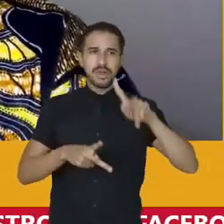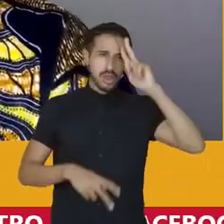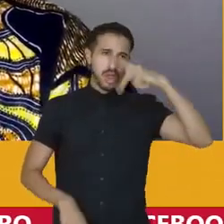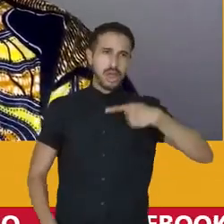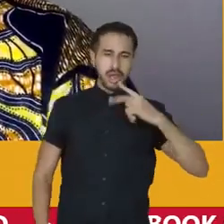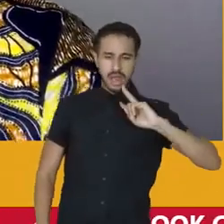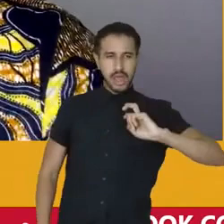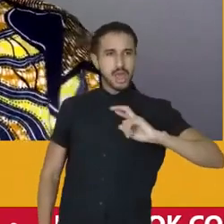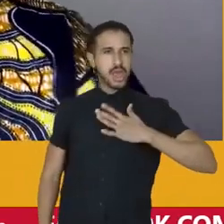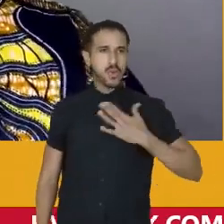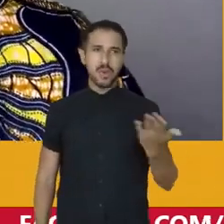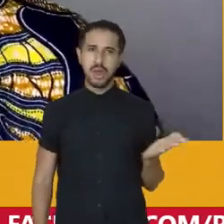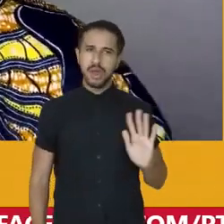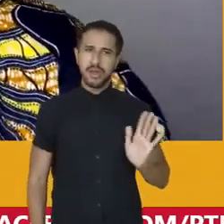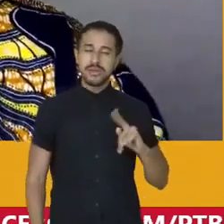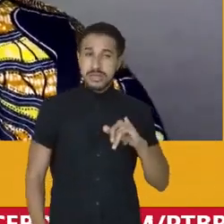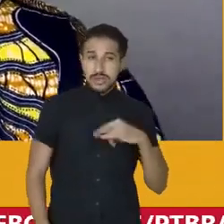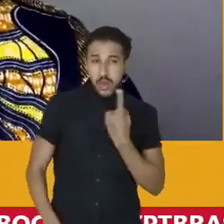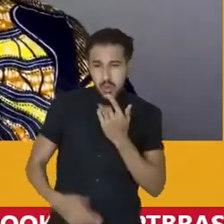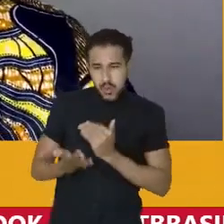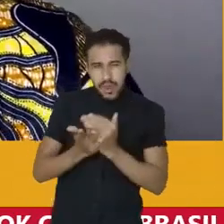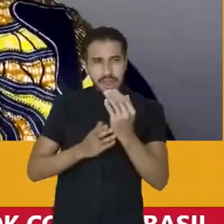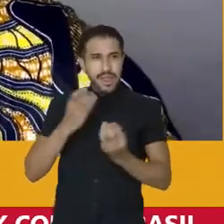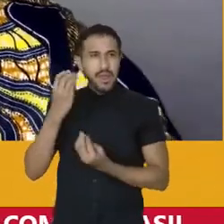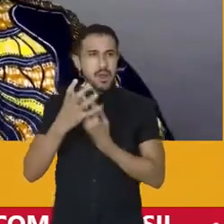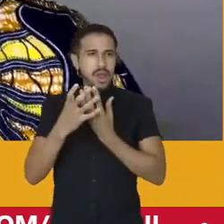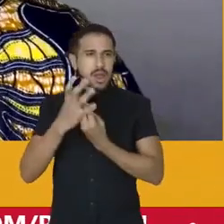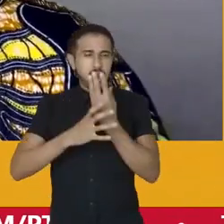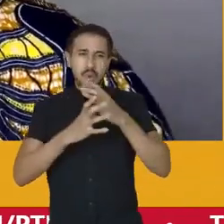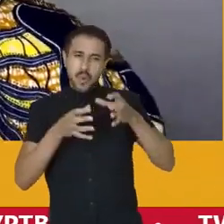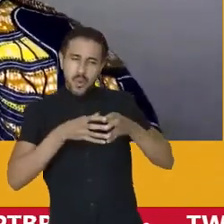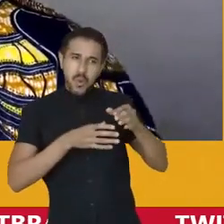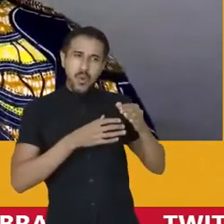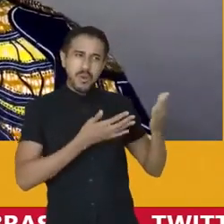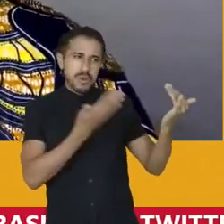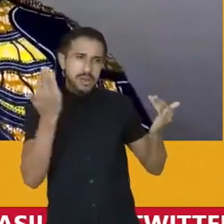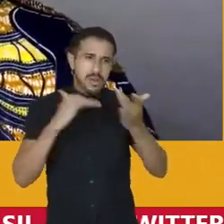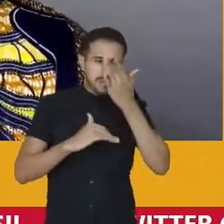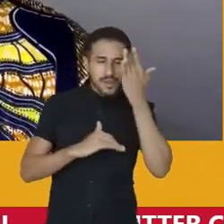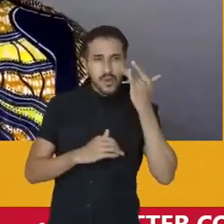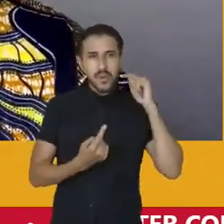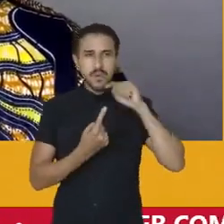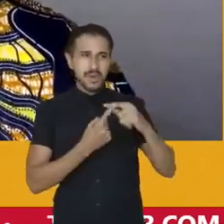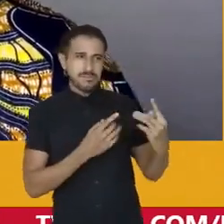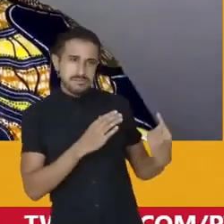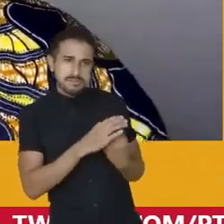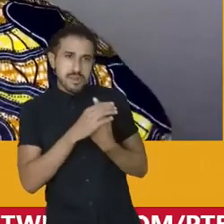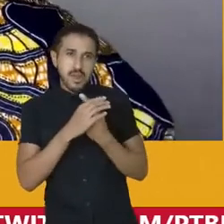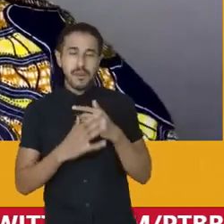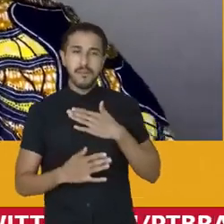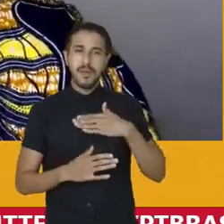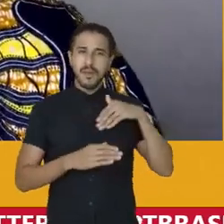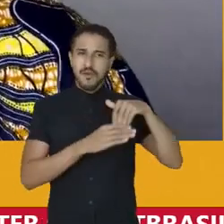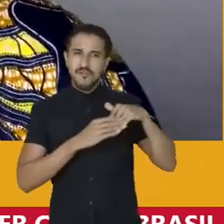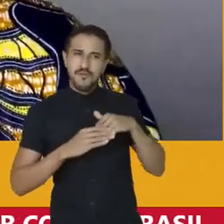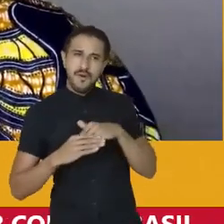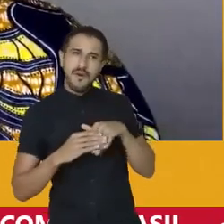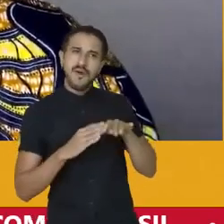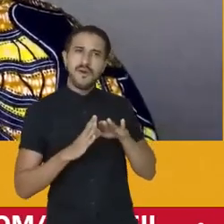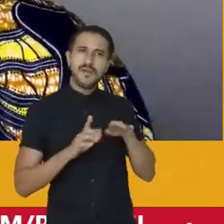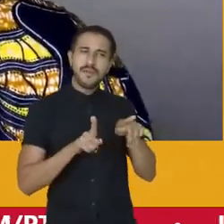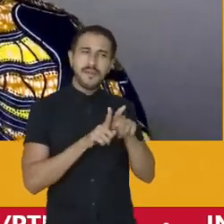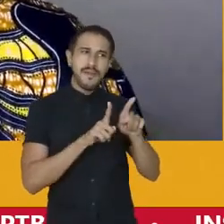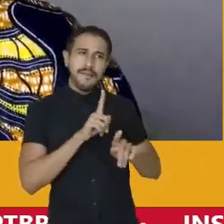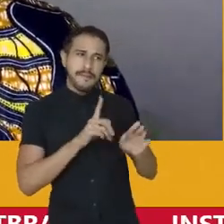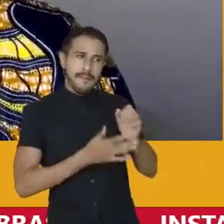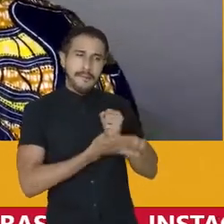individualidade. Então, quando a gente passa a construir colativamente, passa a trazer as pessoas para poder se integrar dentro do mandato e trazer respaldo